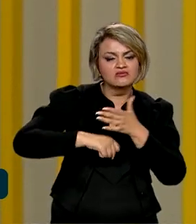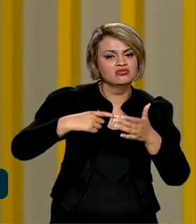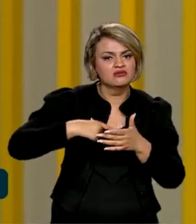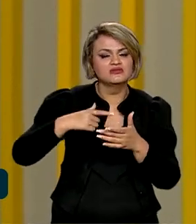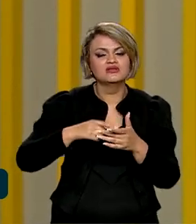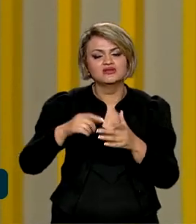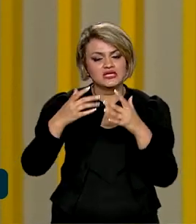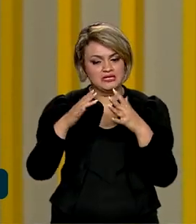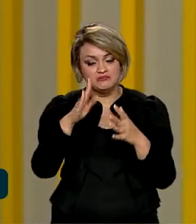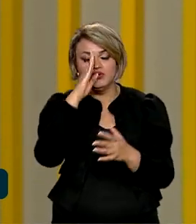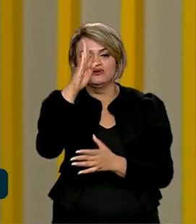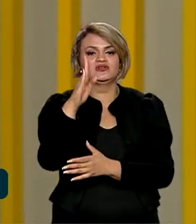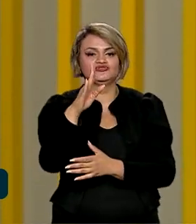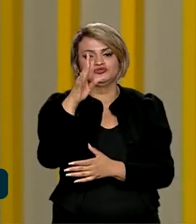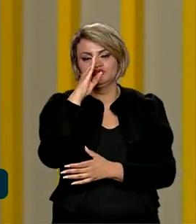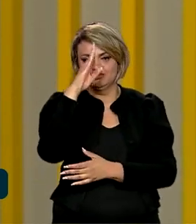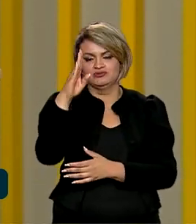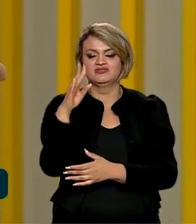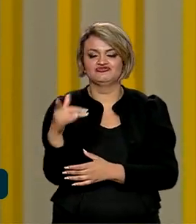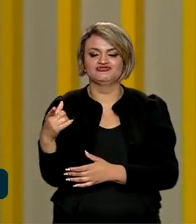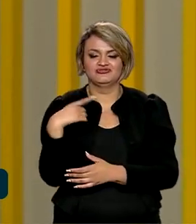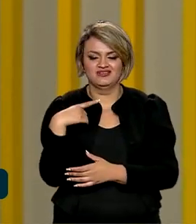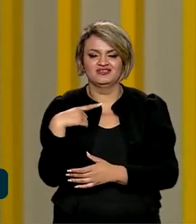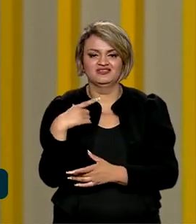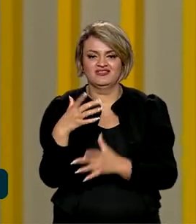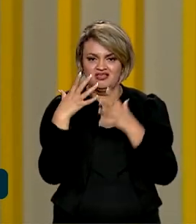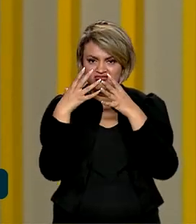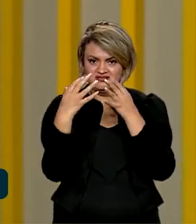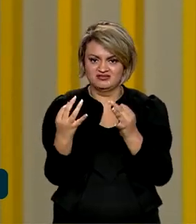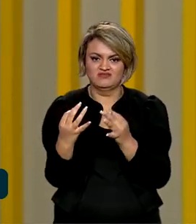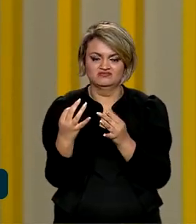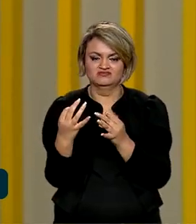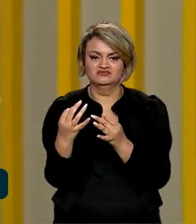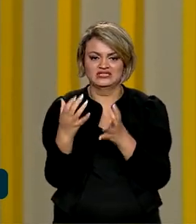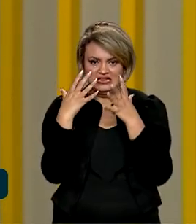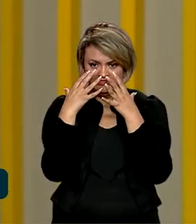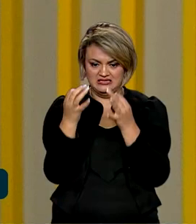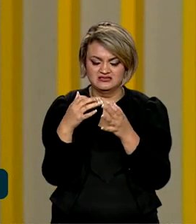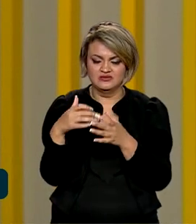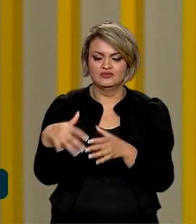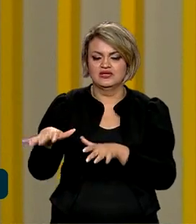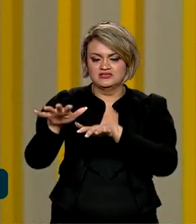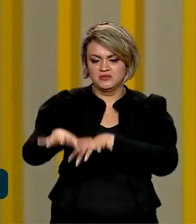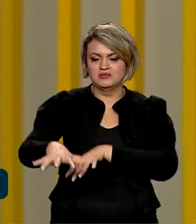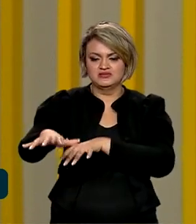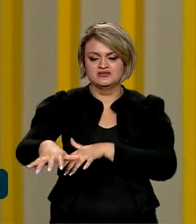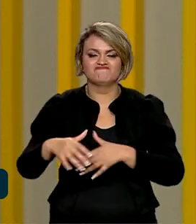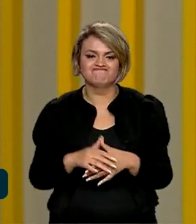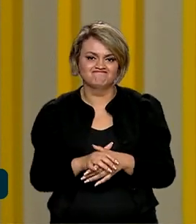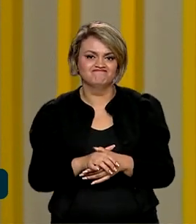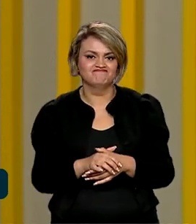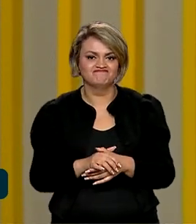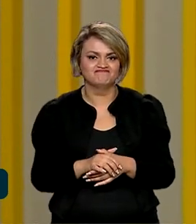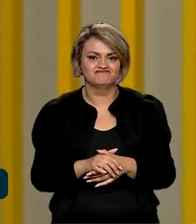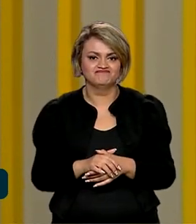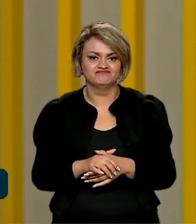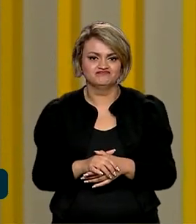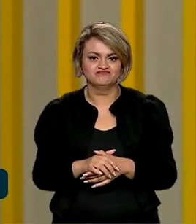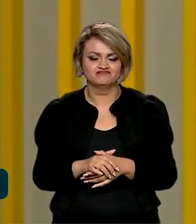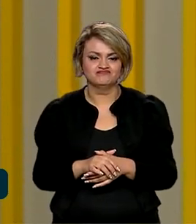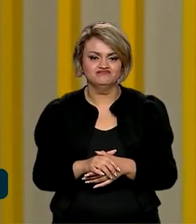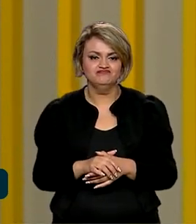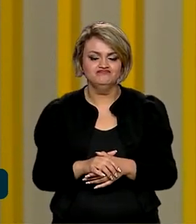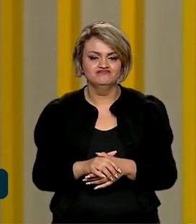priorizados na medida da atenção necessária a essa grande mobilização. Então, acho que foi realmente